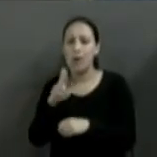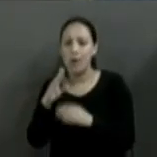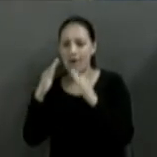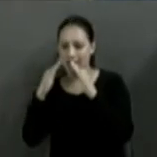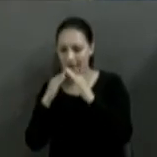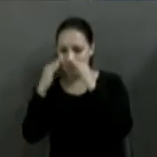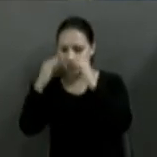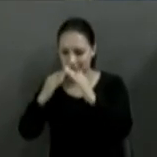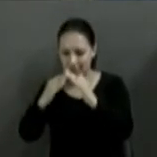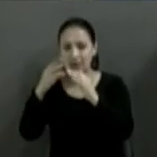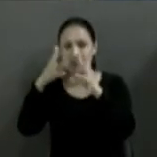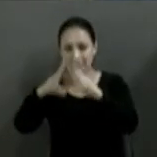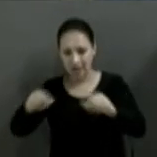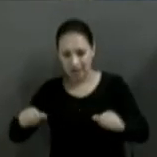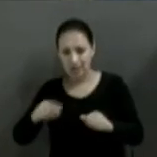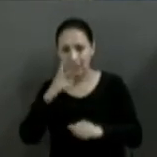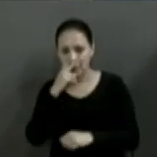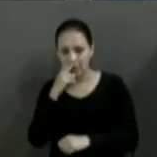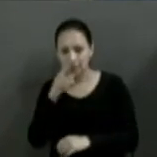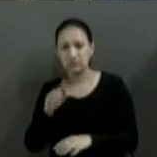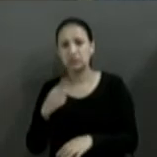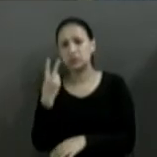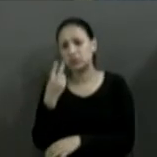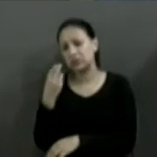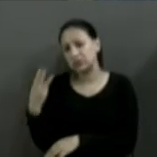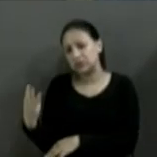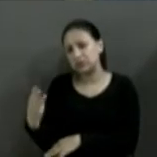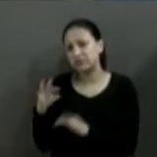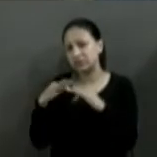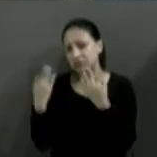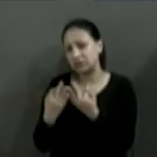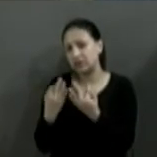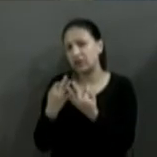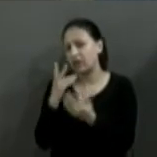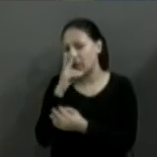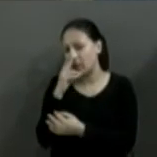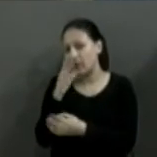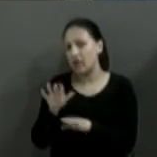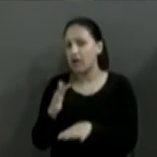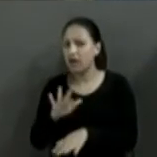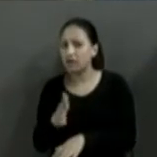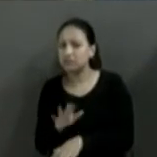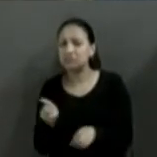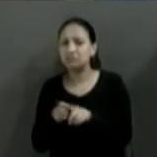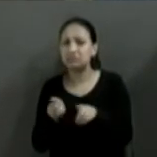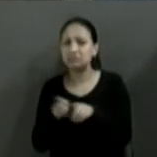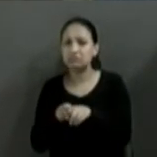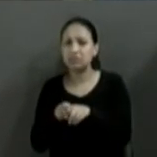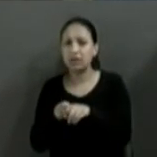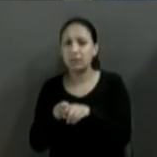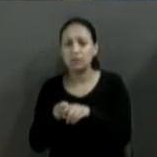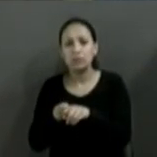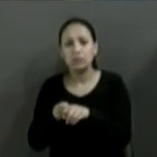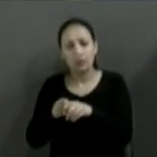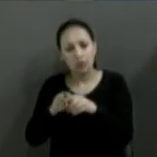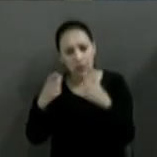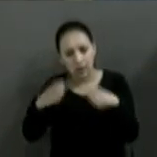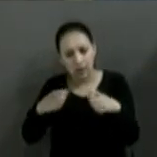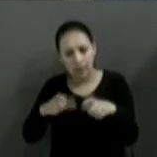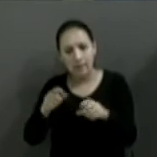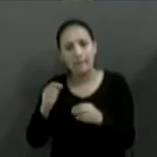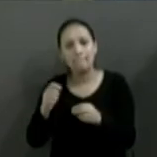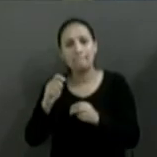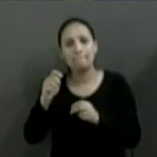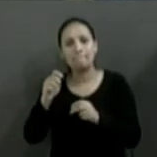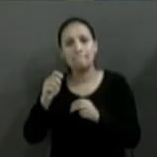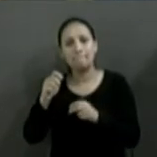E lá estão 2, 3 famílias no mesmo terreno. Às vezes de loteamento popular, que são terrenos normalmente de 10 por 15